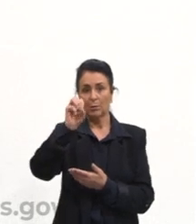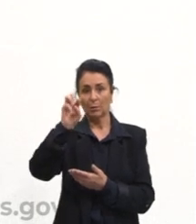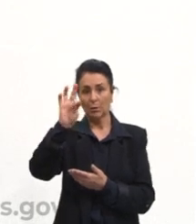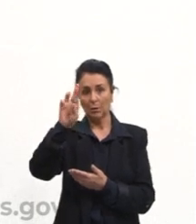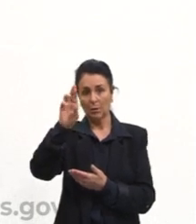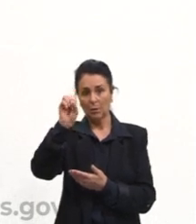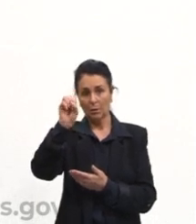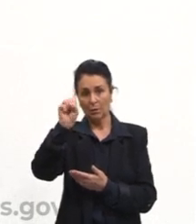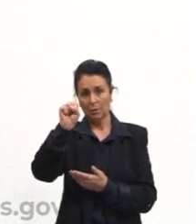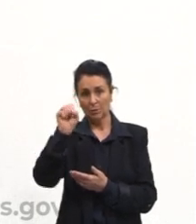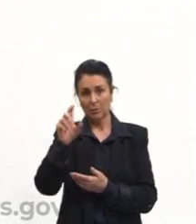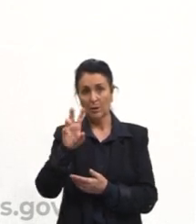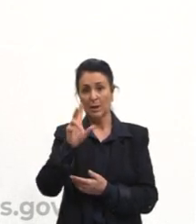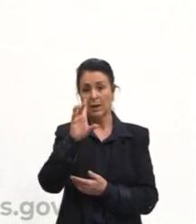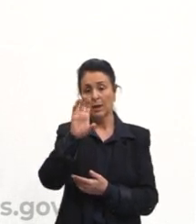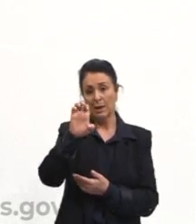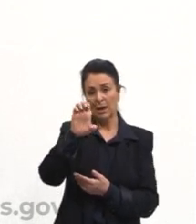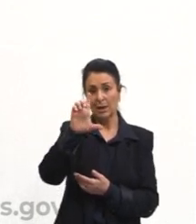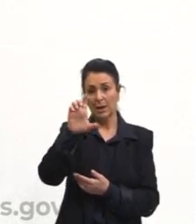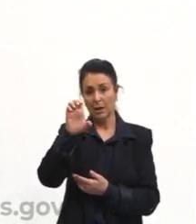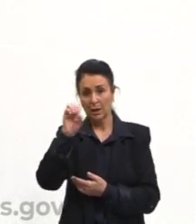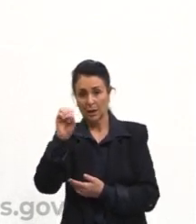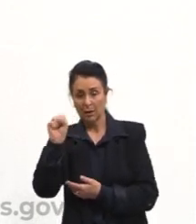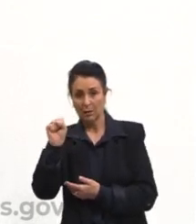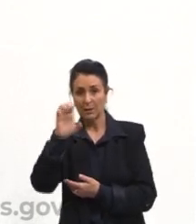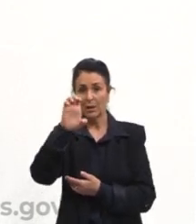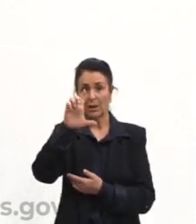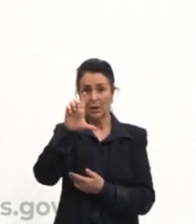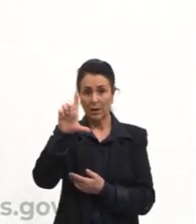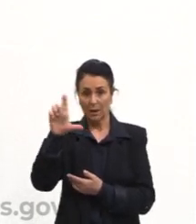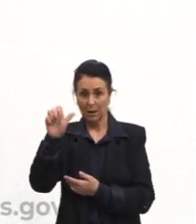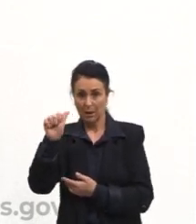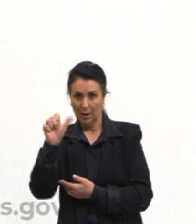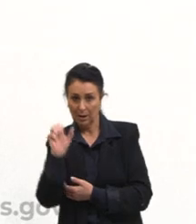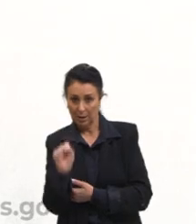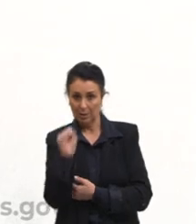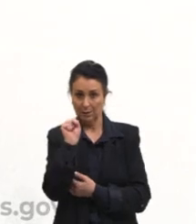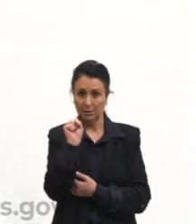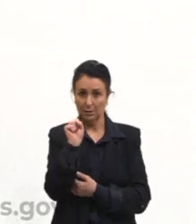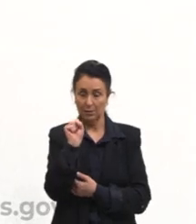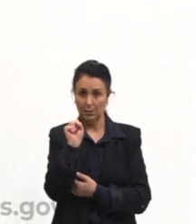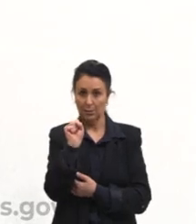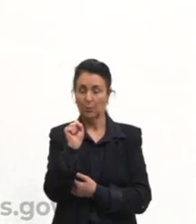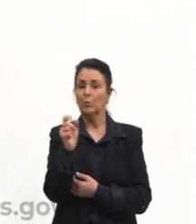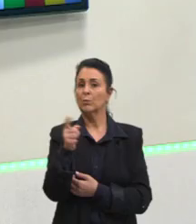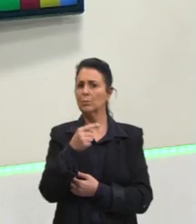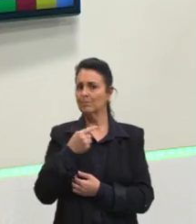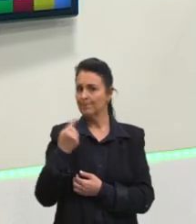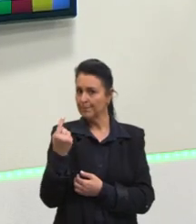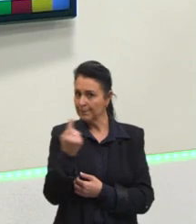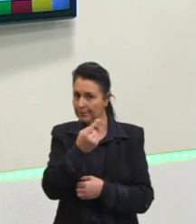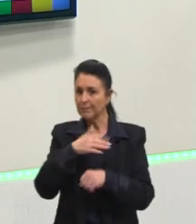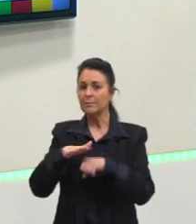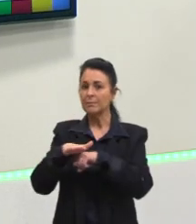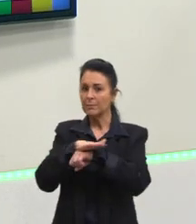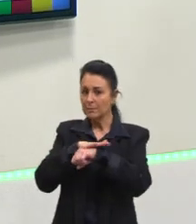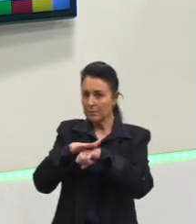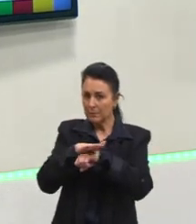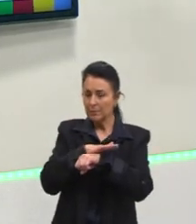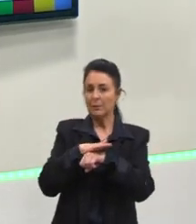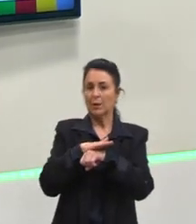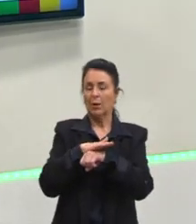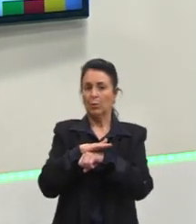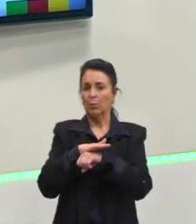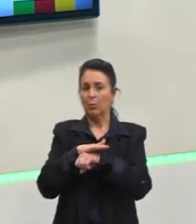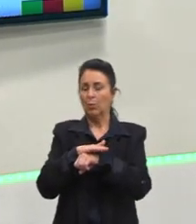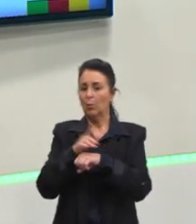ressaltar agora aqui, já que estamos falando dos pronomes, que quando nós estamos conversando, estamos nos dirigindo